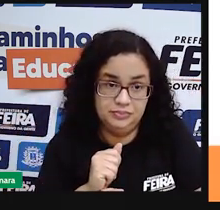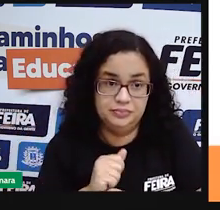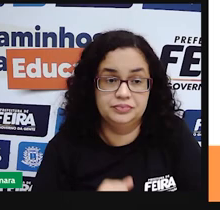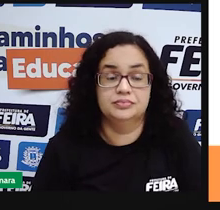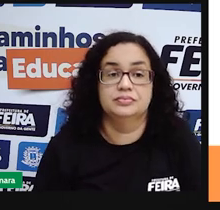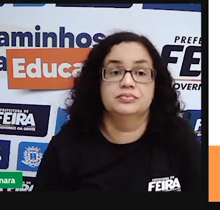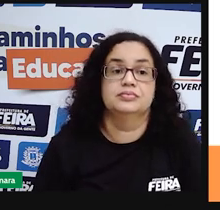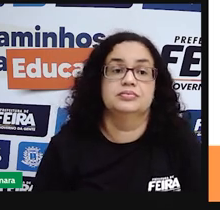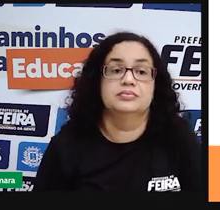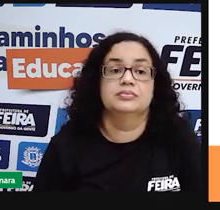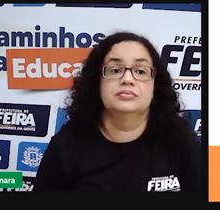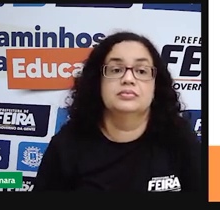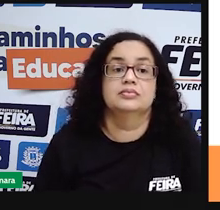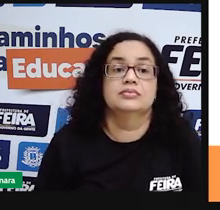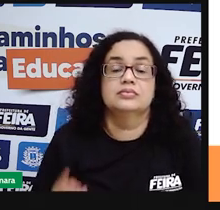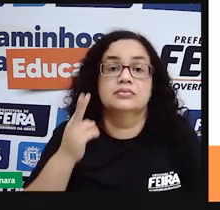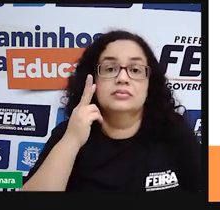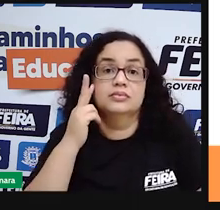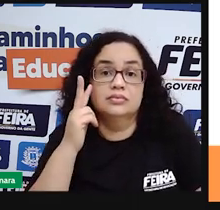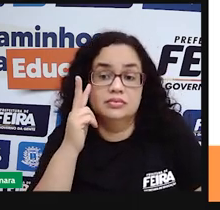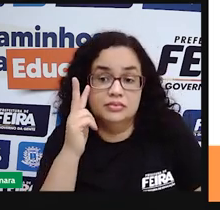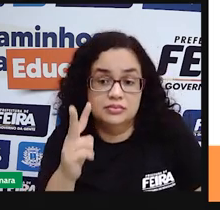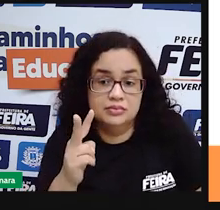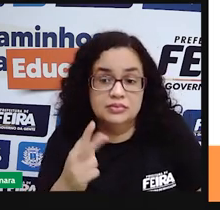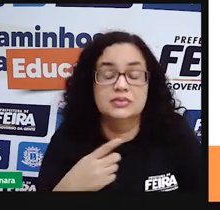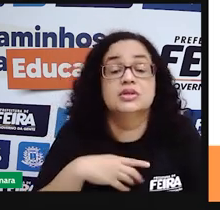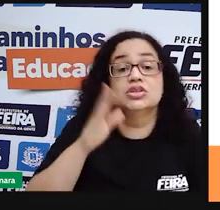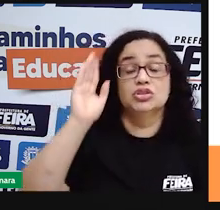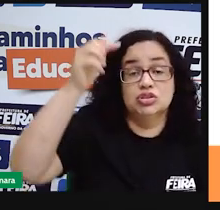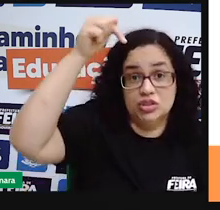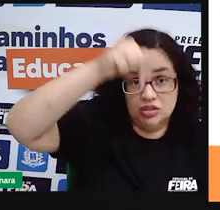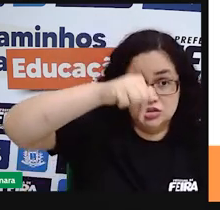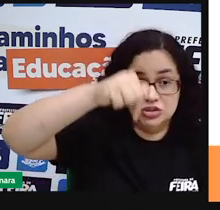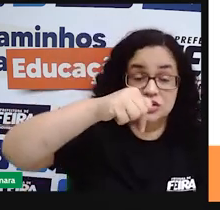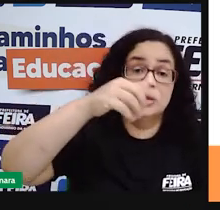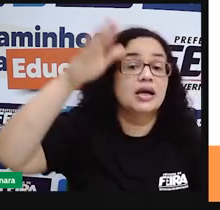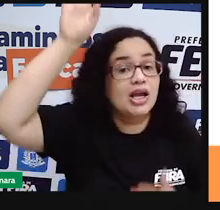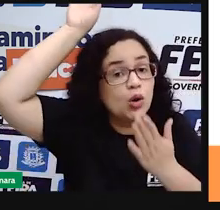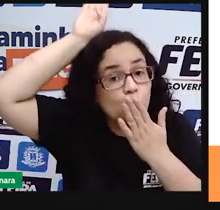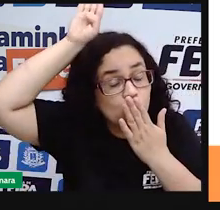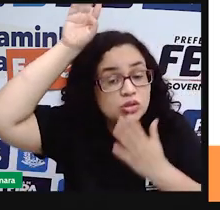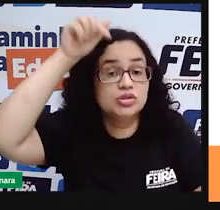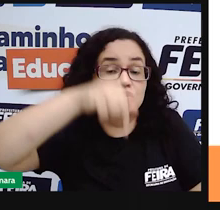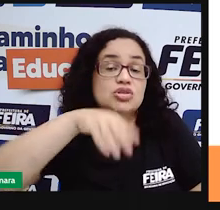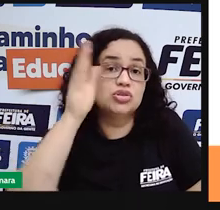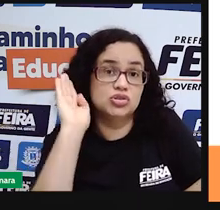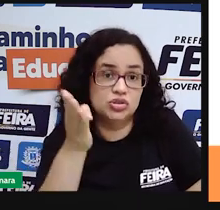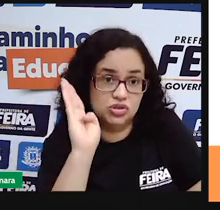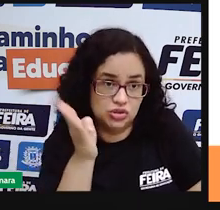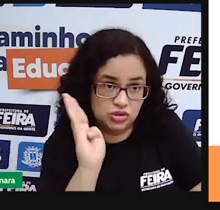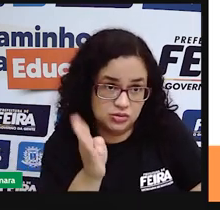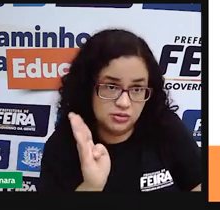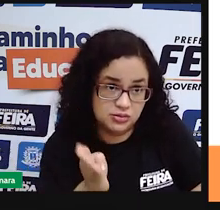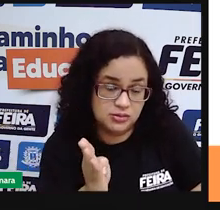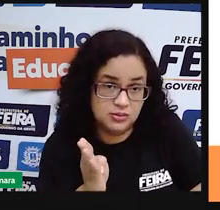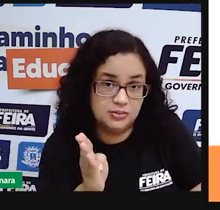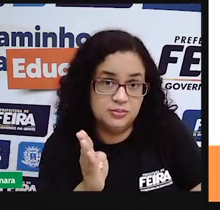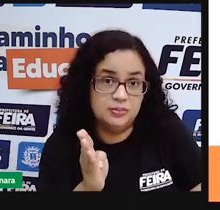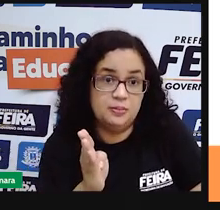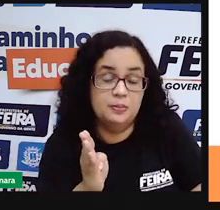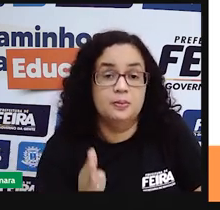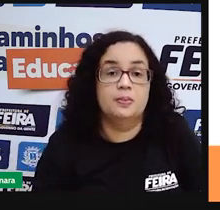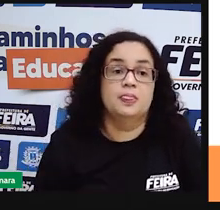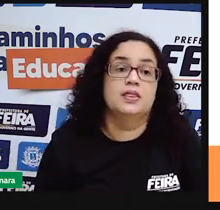E aí, assim, os índios, eles já estavam no nosso continente americano e na América do Sul.